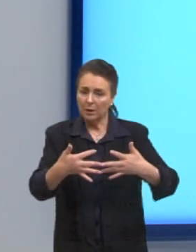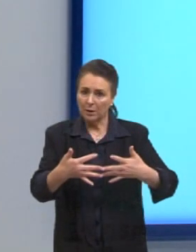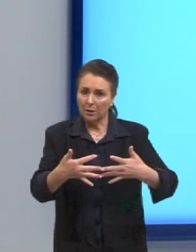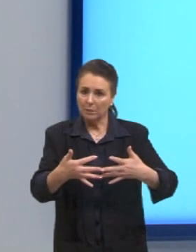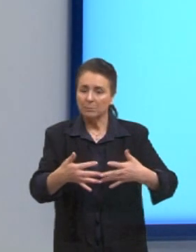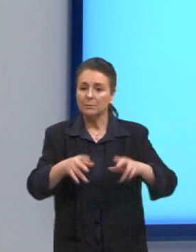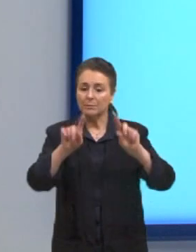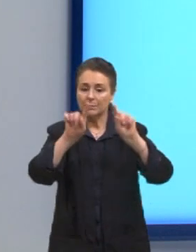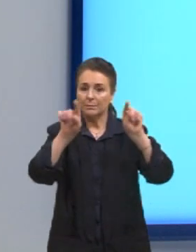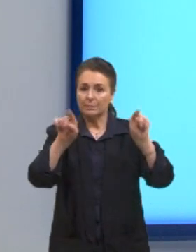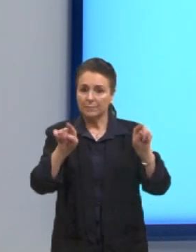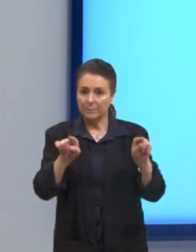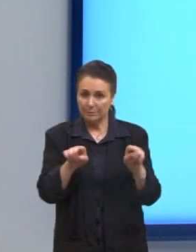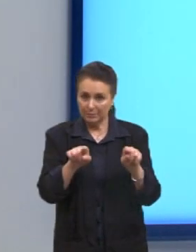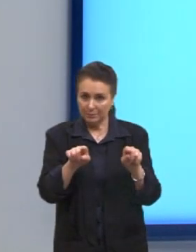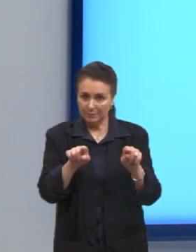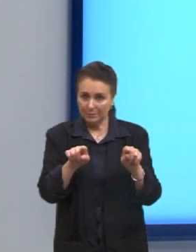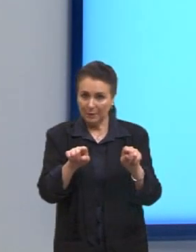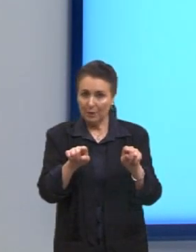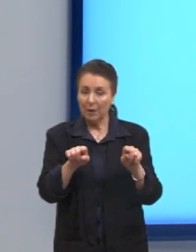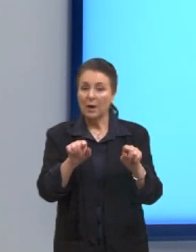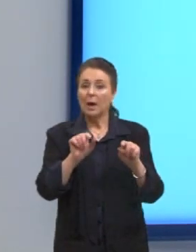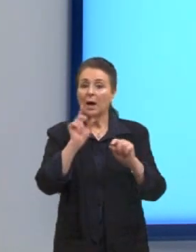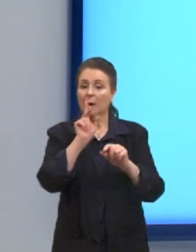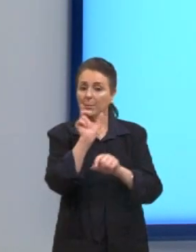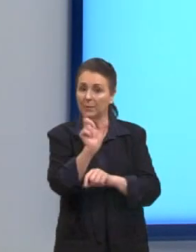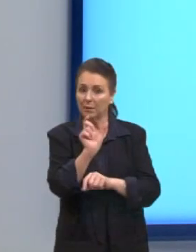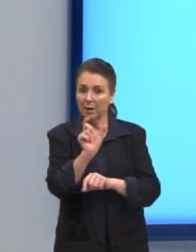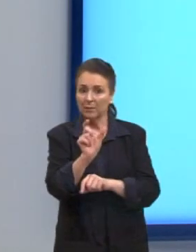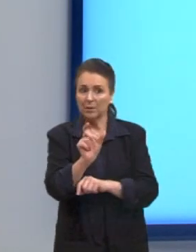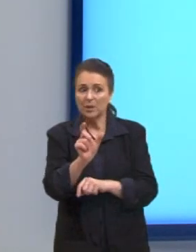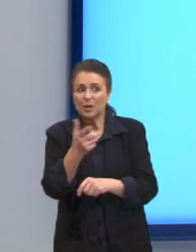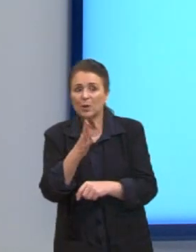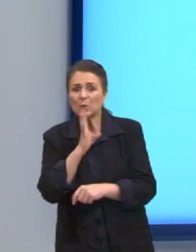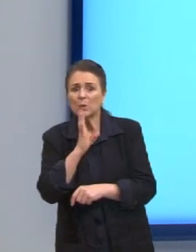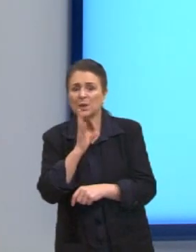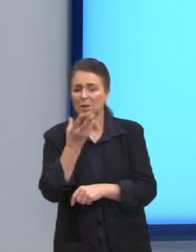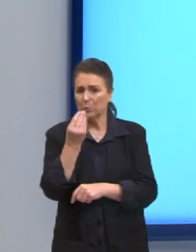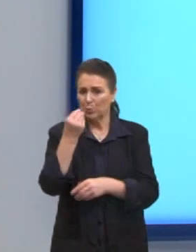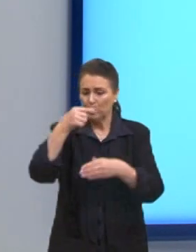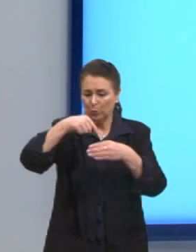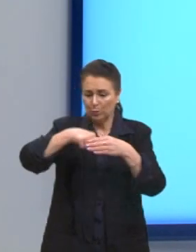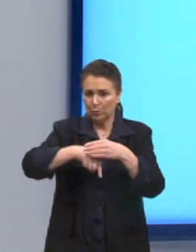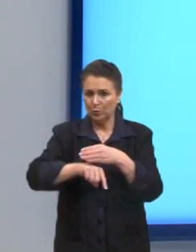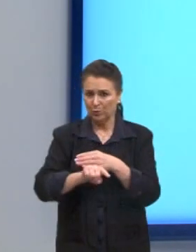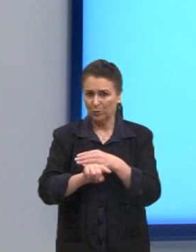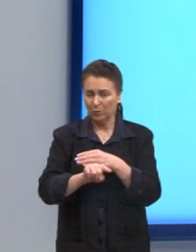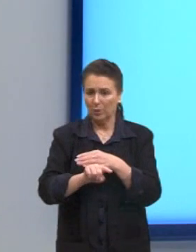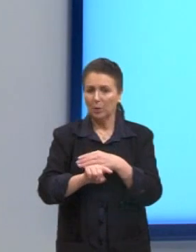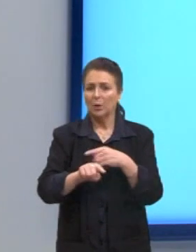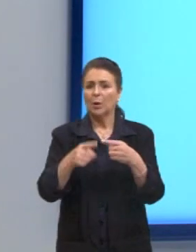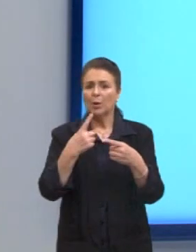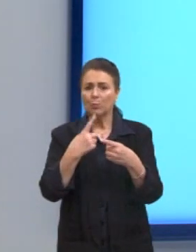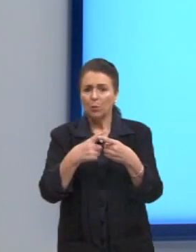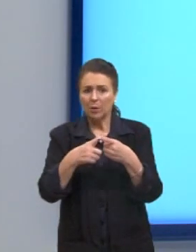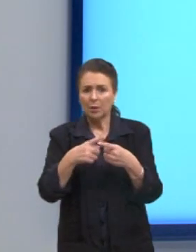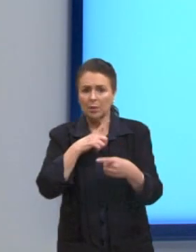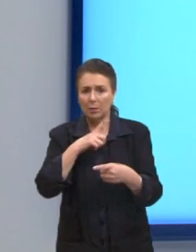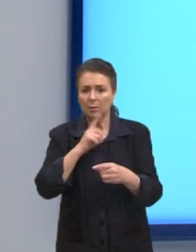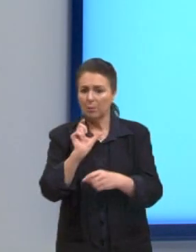entre parênteses, aqueles estrangeirismos menos conhecidos, porque a gente tem os estrangeirismos que são super recorrentes.